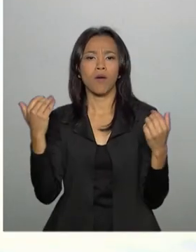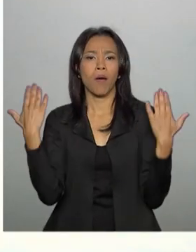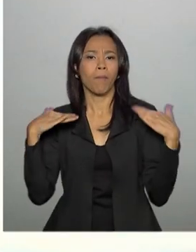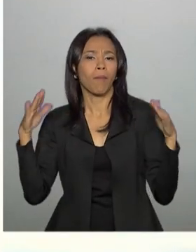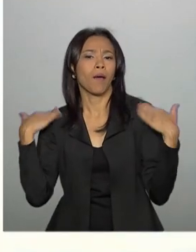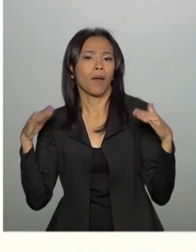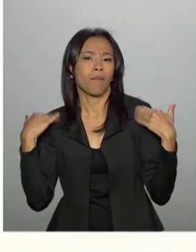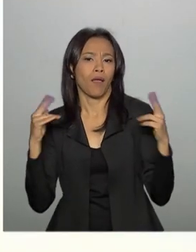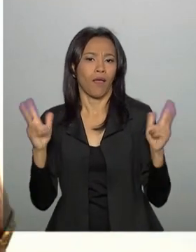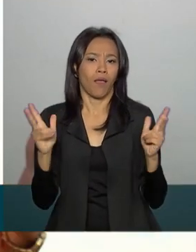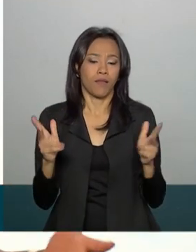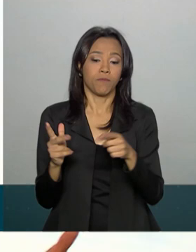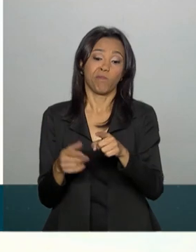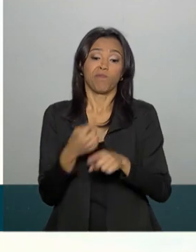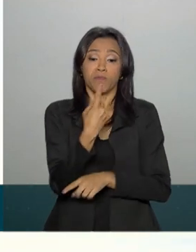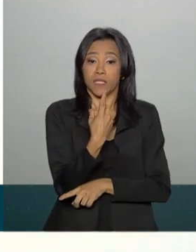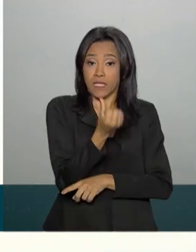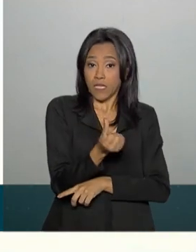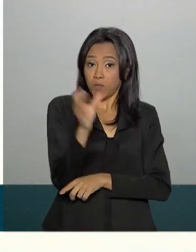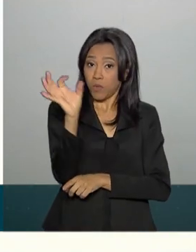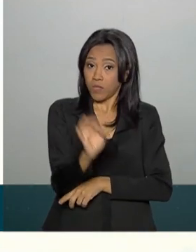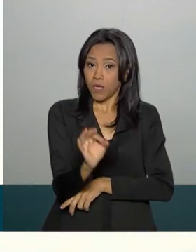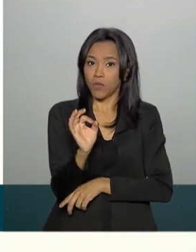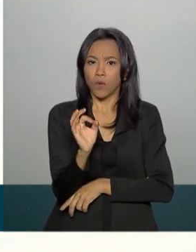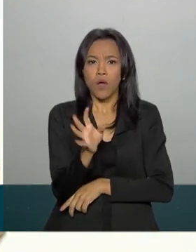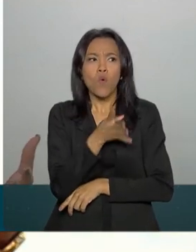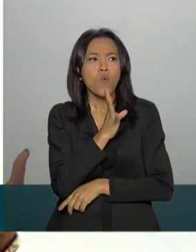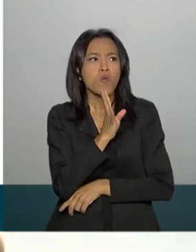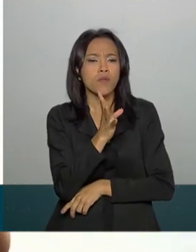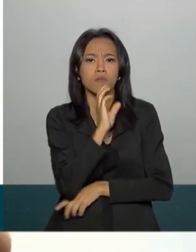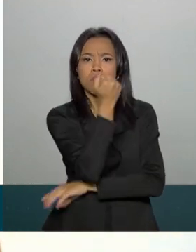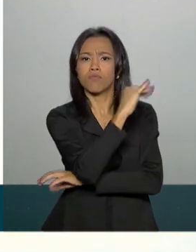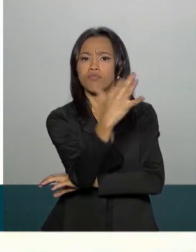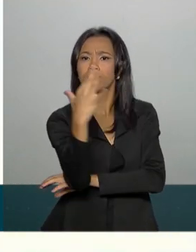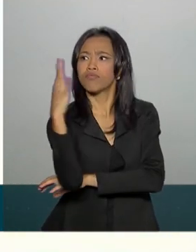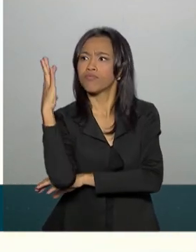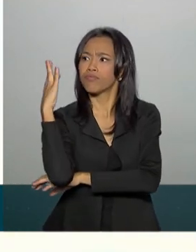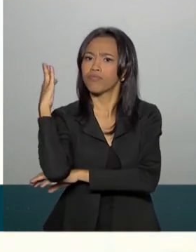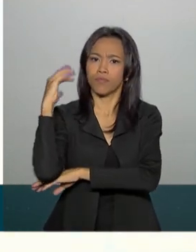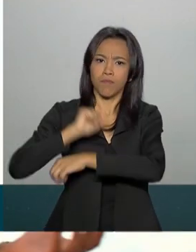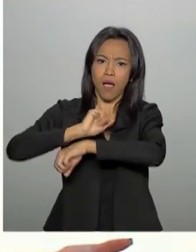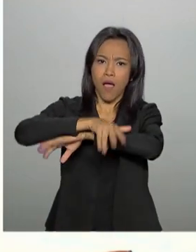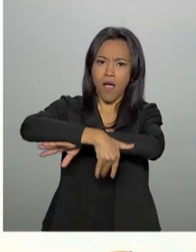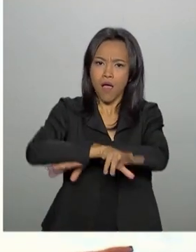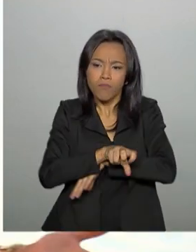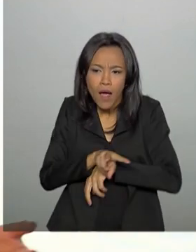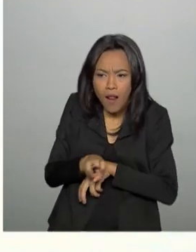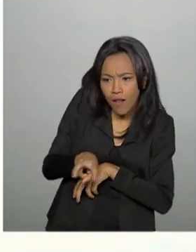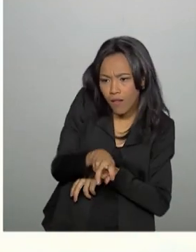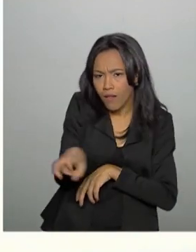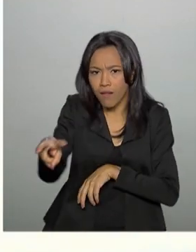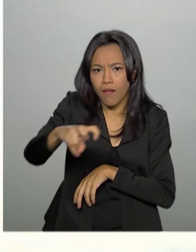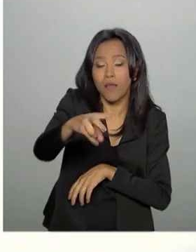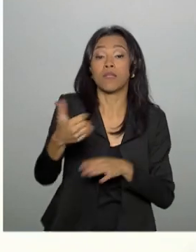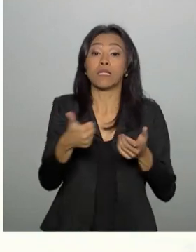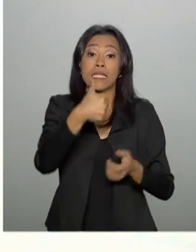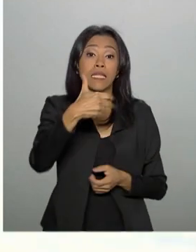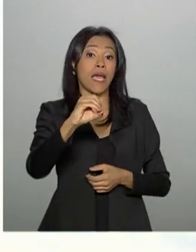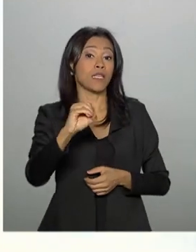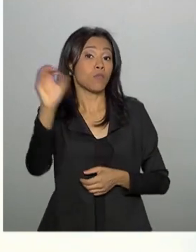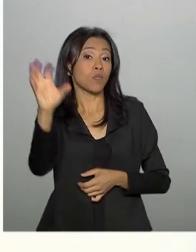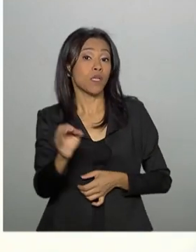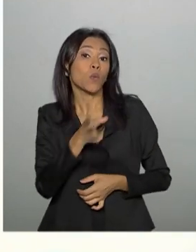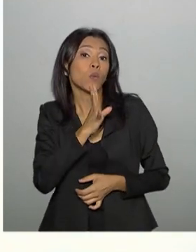16% que vêm ao Brasil buscam conhecer o ecoturismo e o turismo de aventura. 10% querem conhecer a nossa